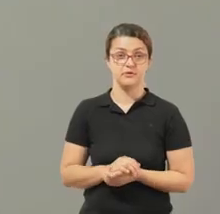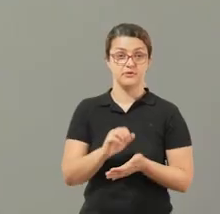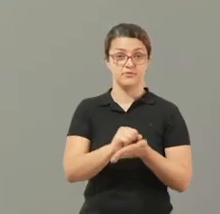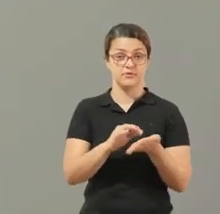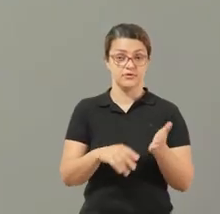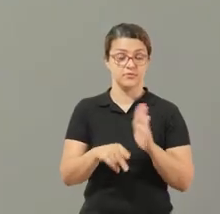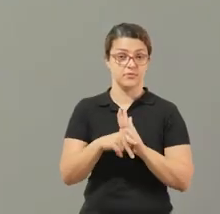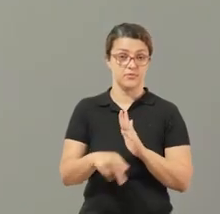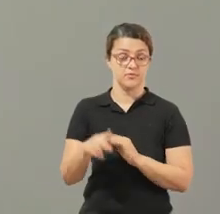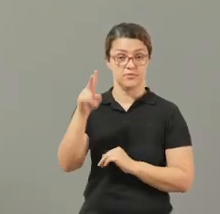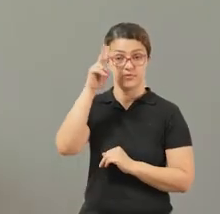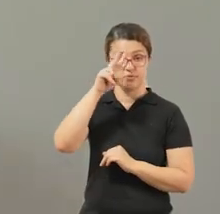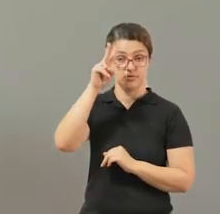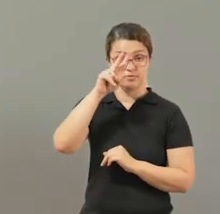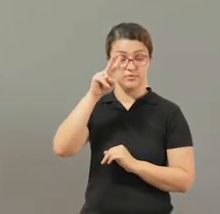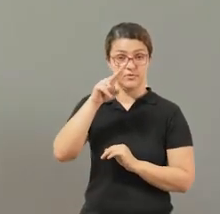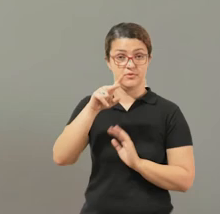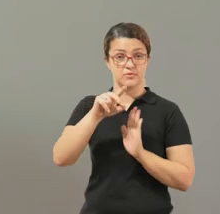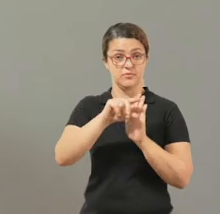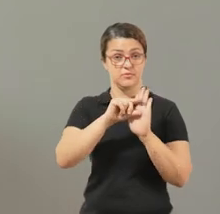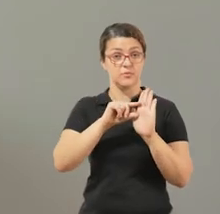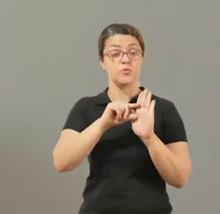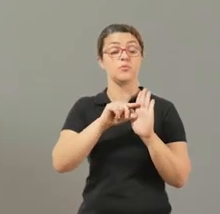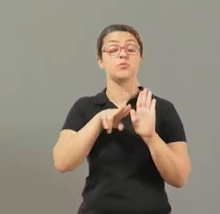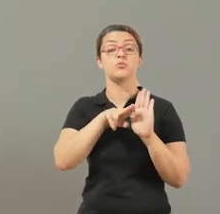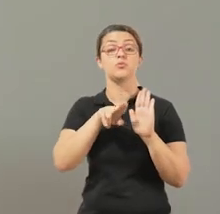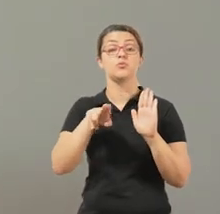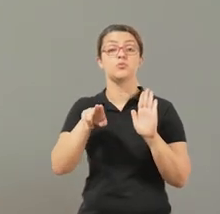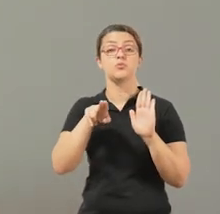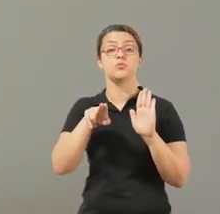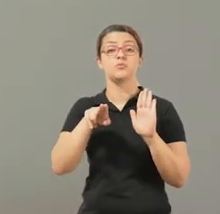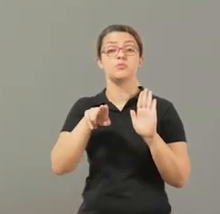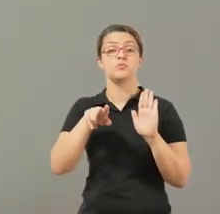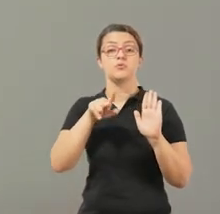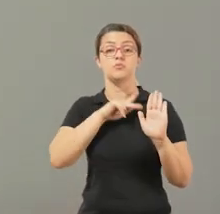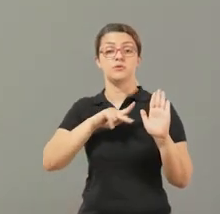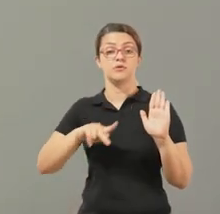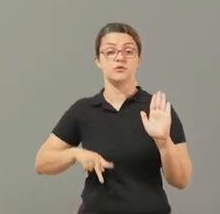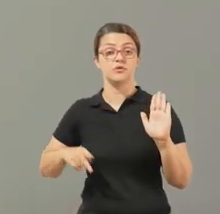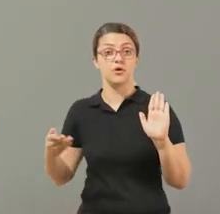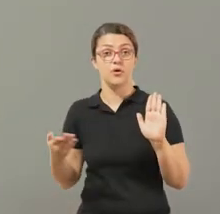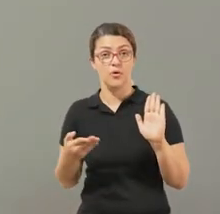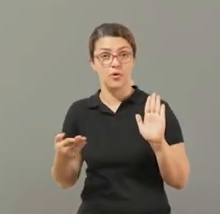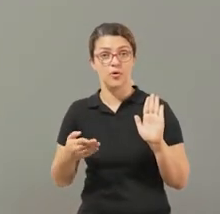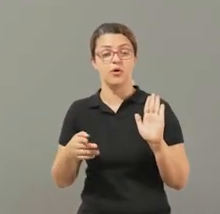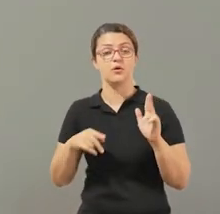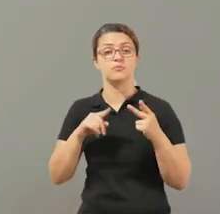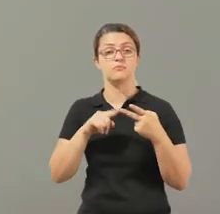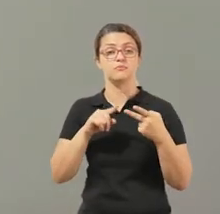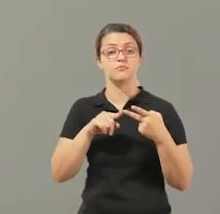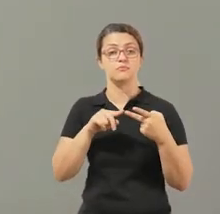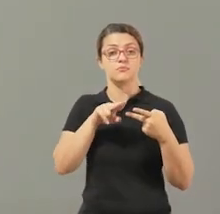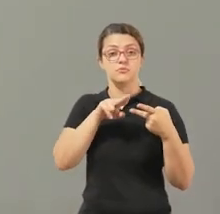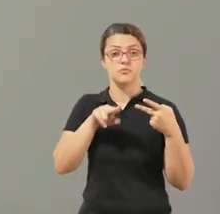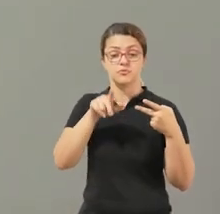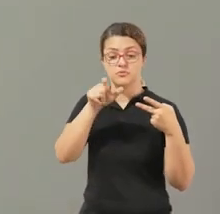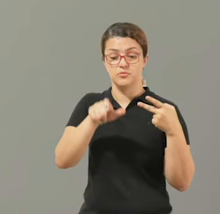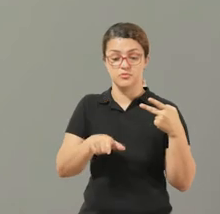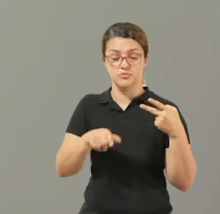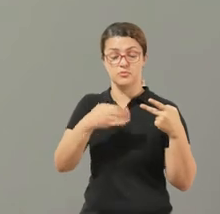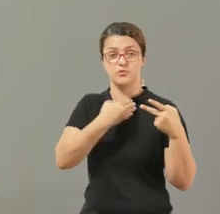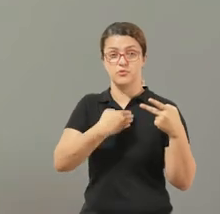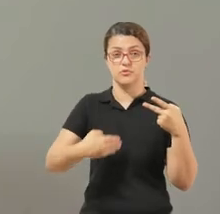vocês irão registrar no caderno qual é o nome do presidente atual, do governador do estado de São Paulo